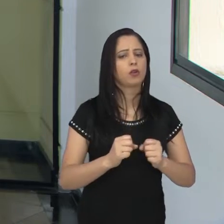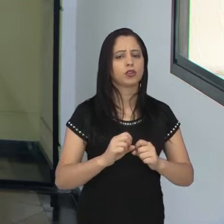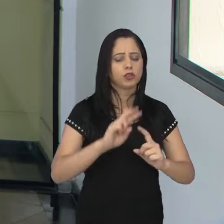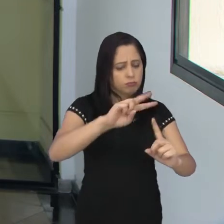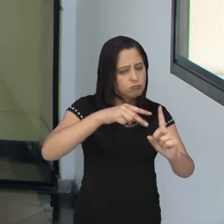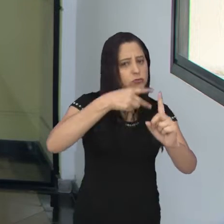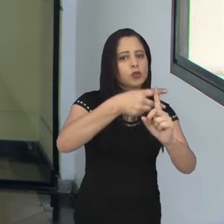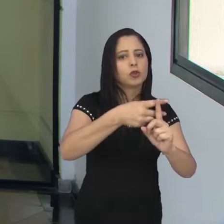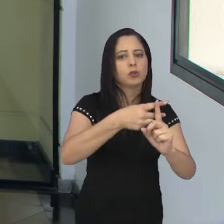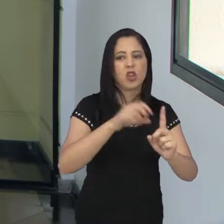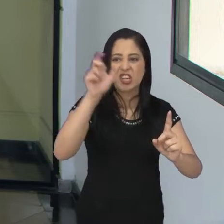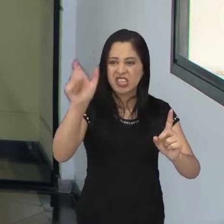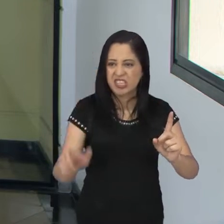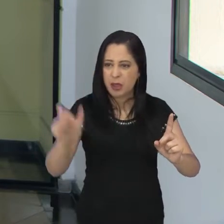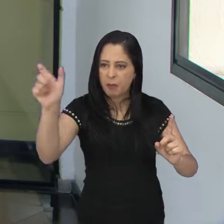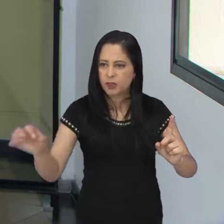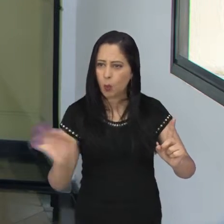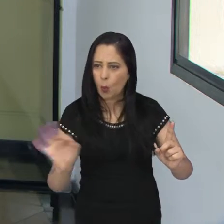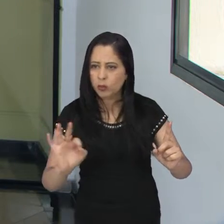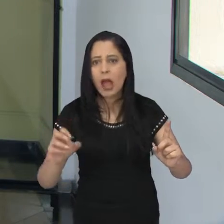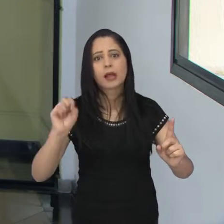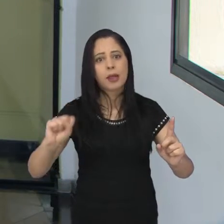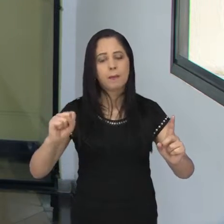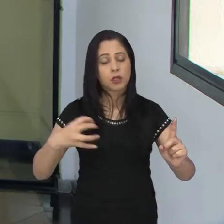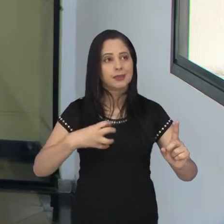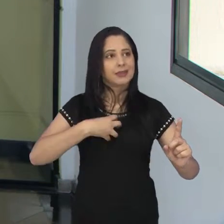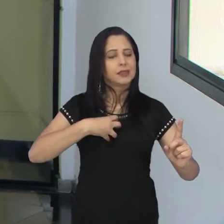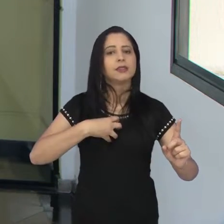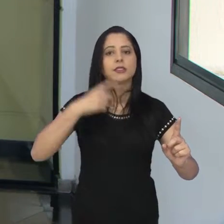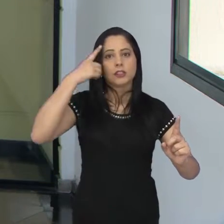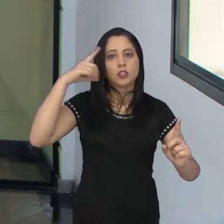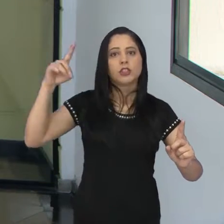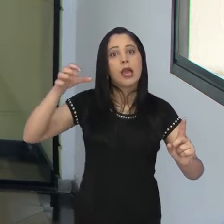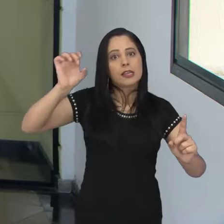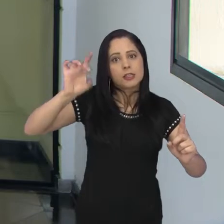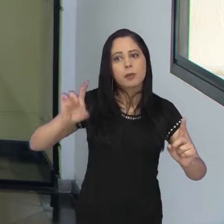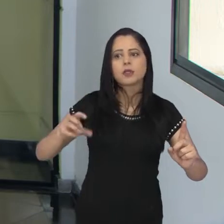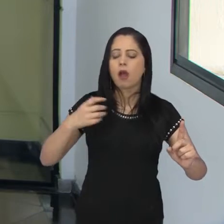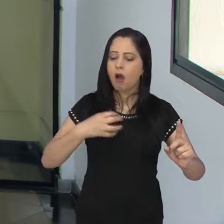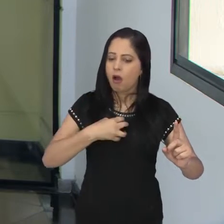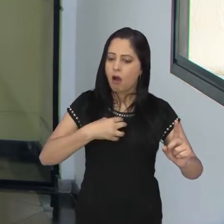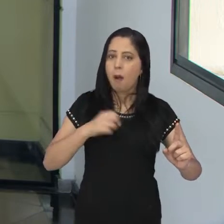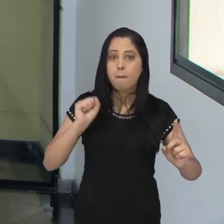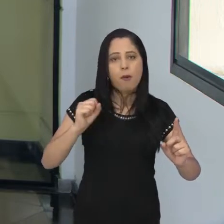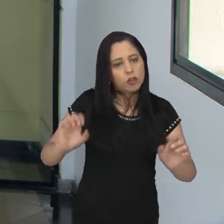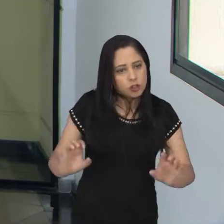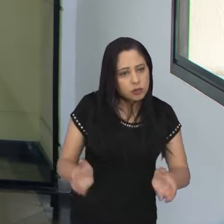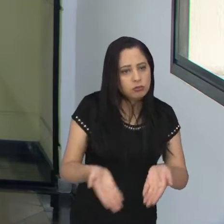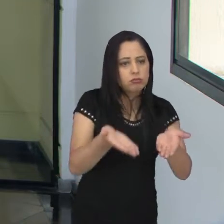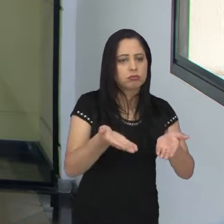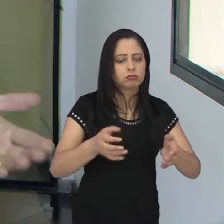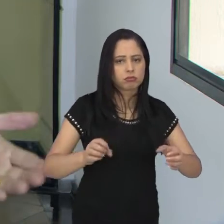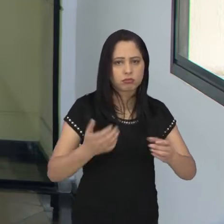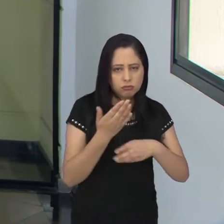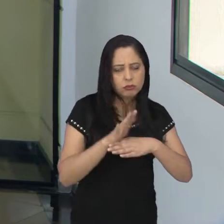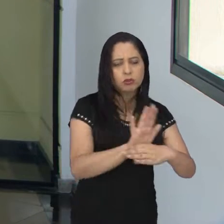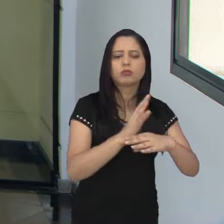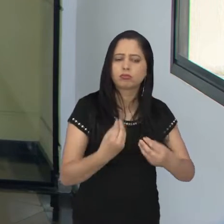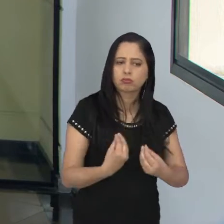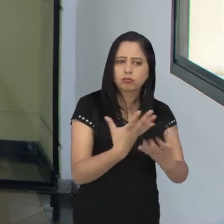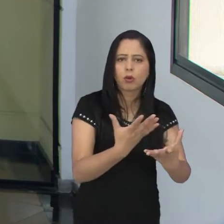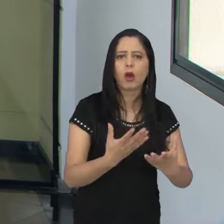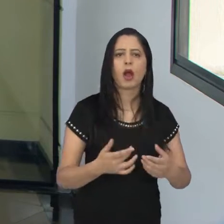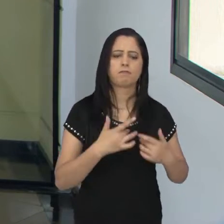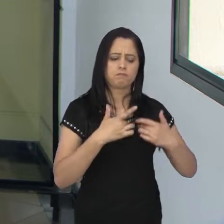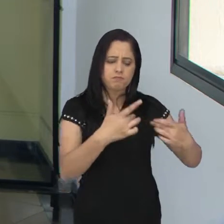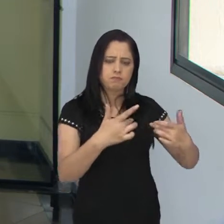aumentar essa ação e pessoas que não fazem ainda têm um dia, um mês, que elas podem fazer e que vire